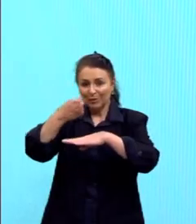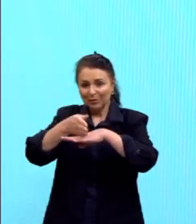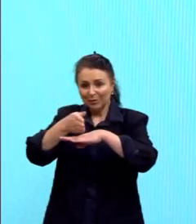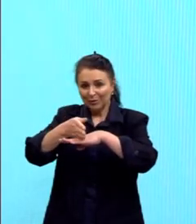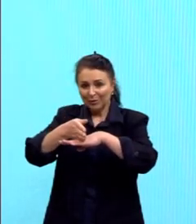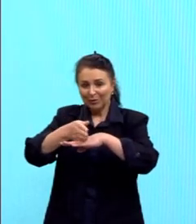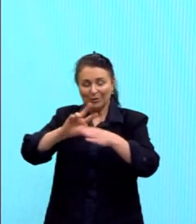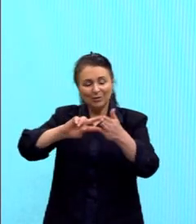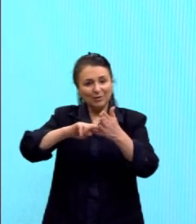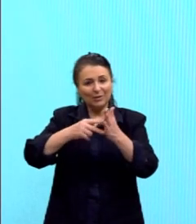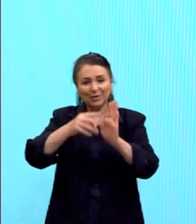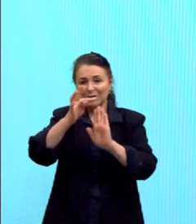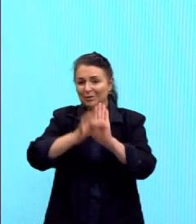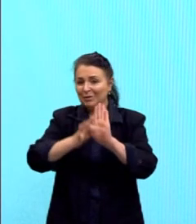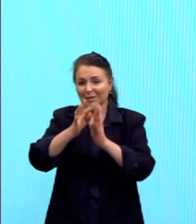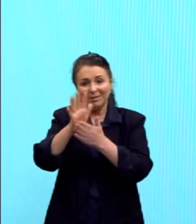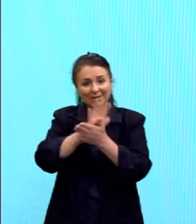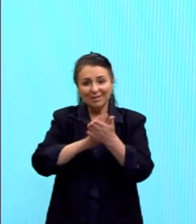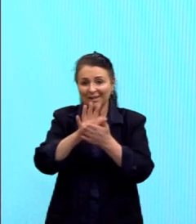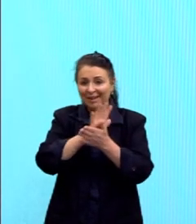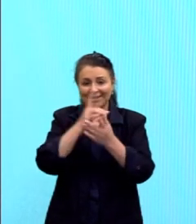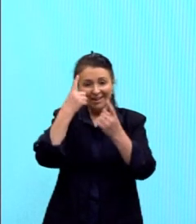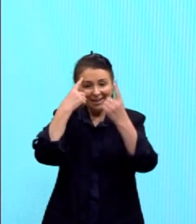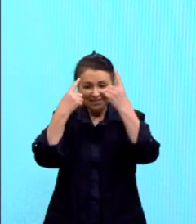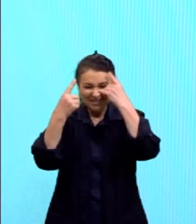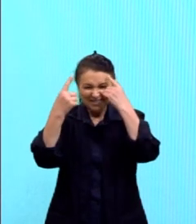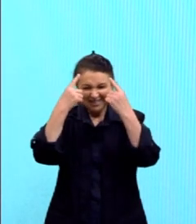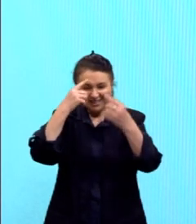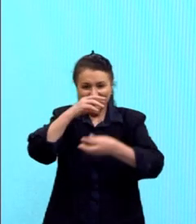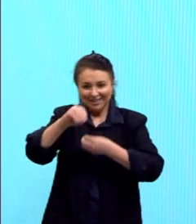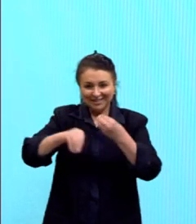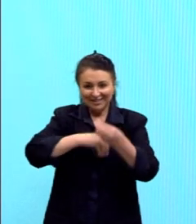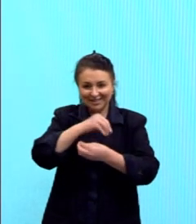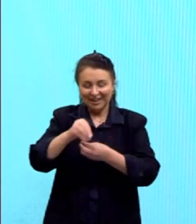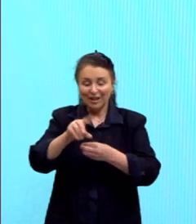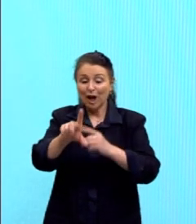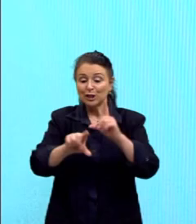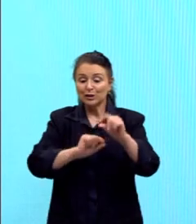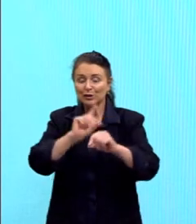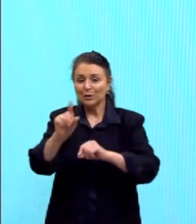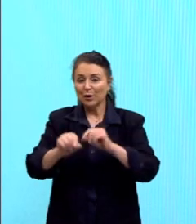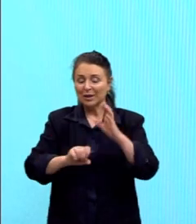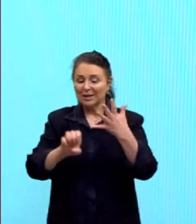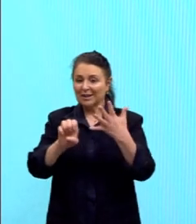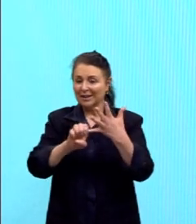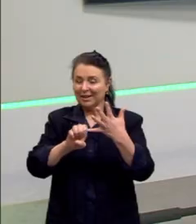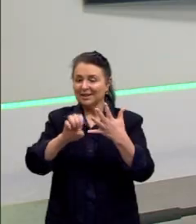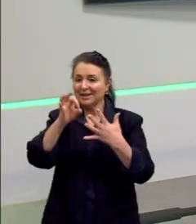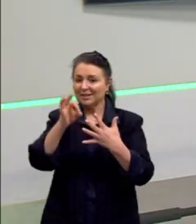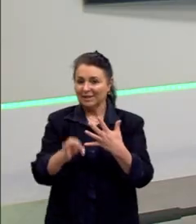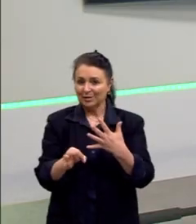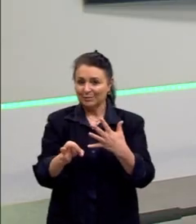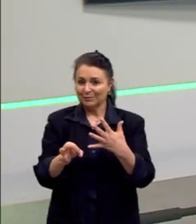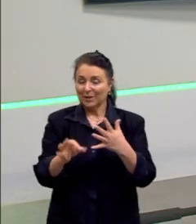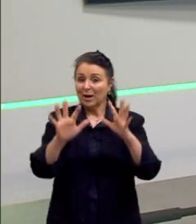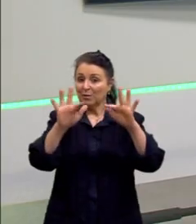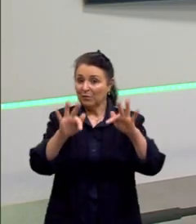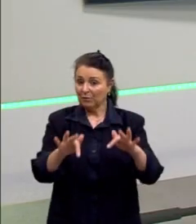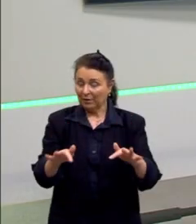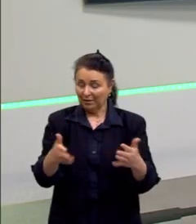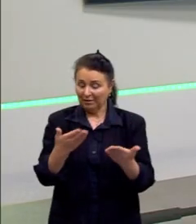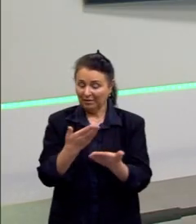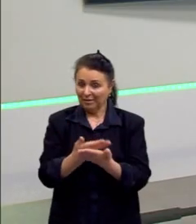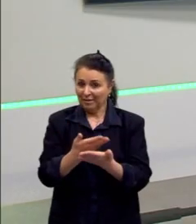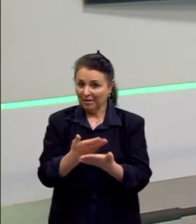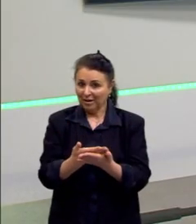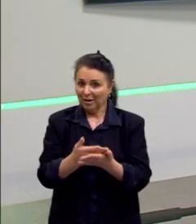nenhum, já que as ideias estão misturadas ao acaso. Marca a alternativa E, que não vai ter erro. Para encerrar nossa aula aqui,